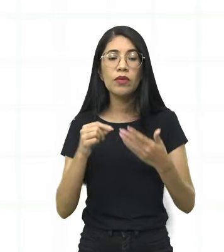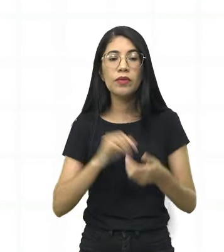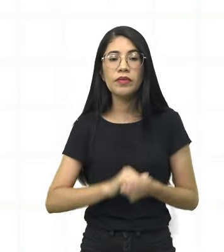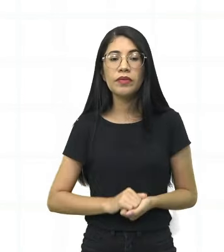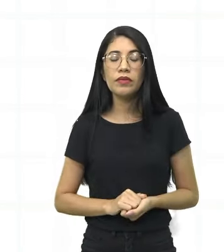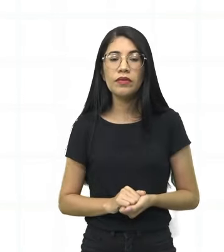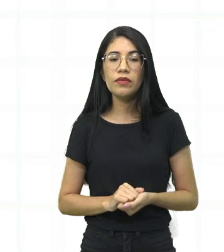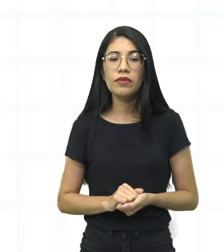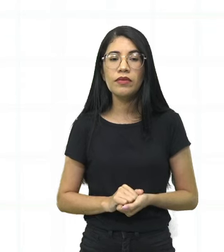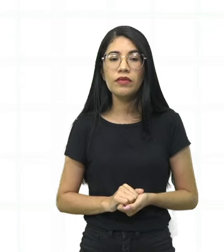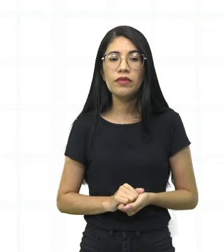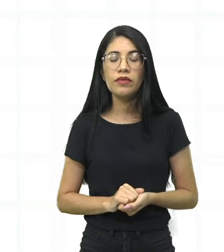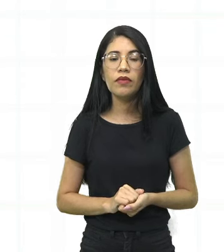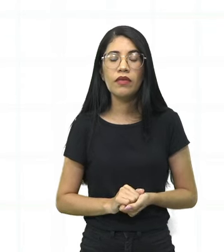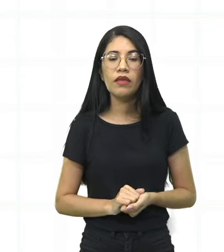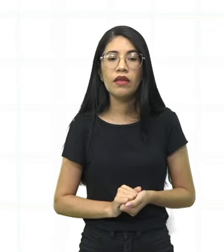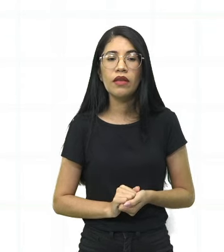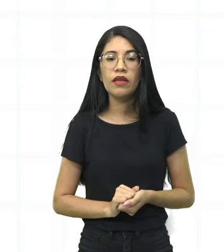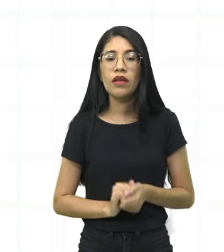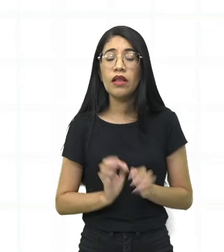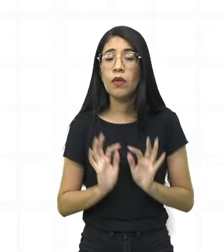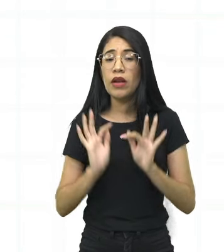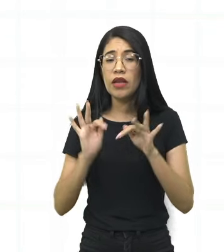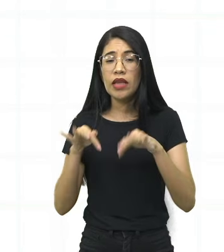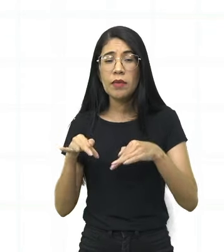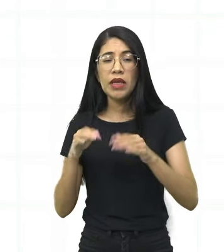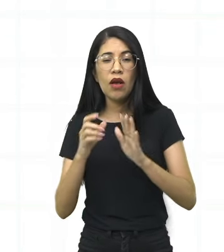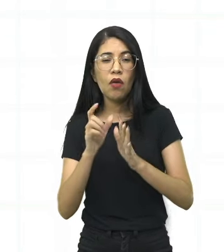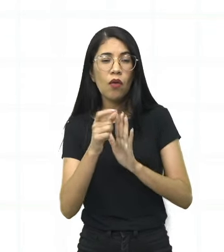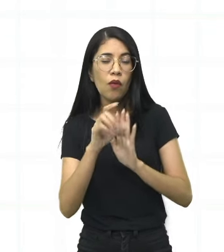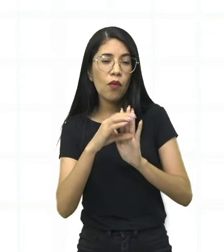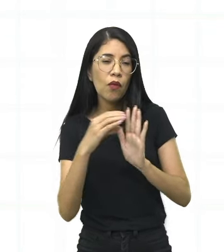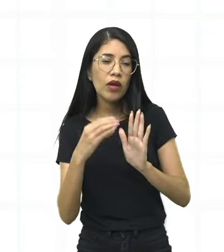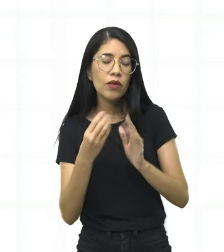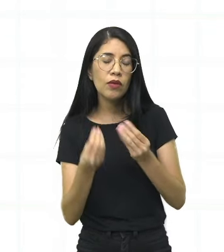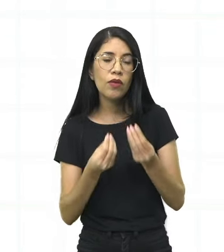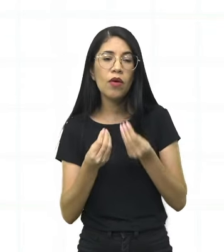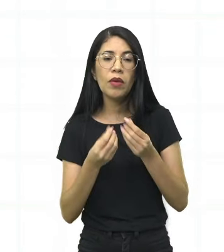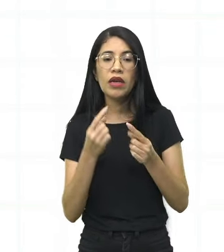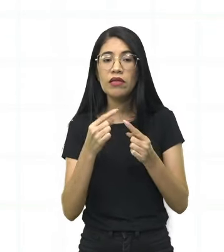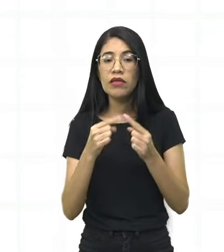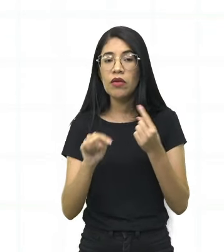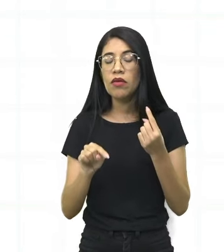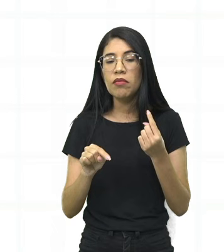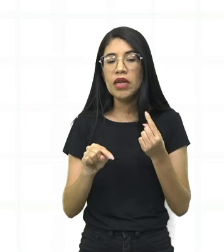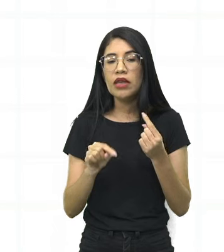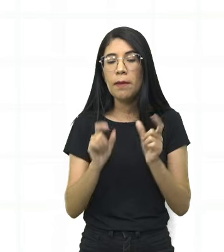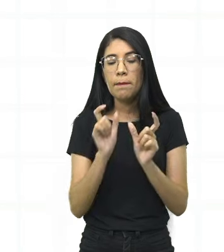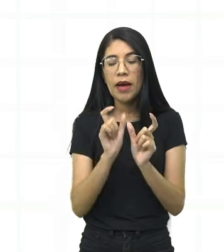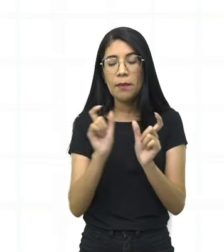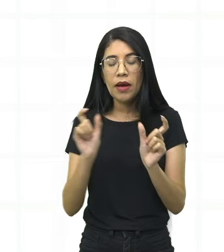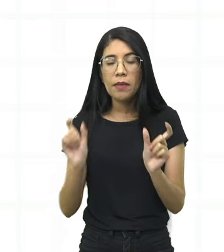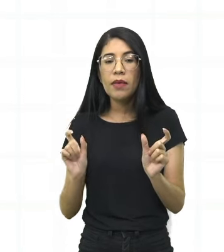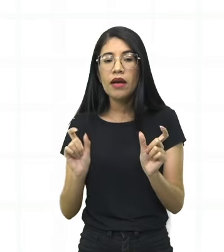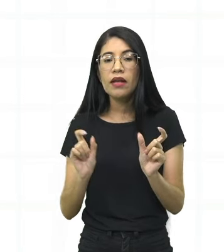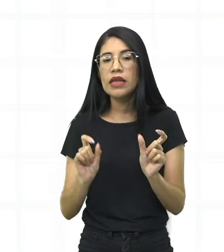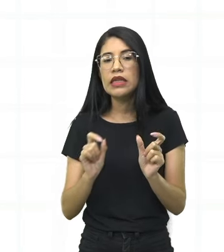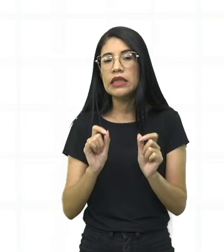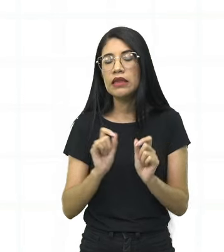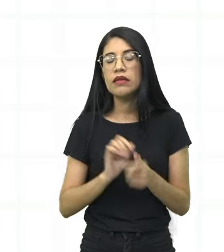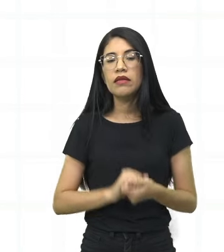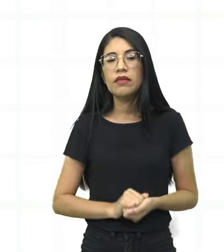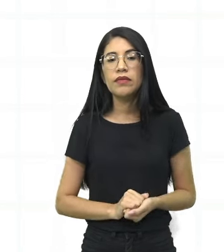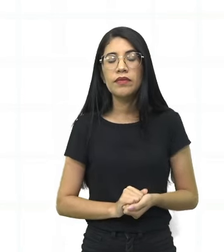ele consiste, né? Em terminar o verso em discordância, bom? Flagrante com a